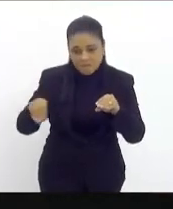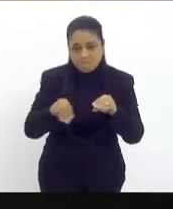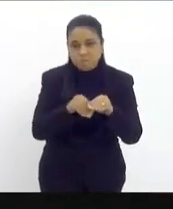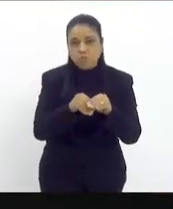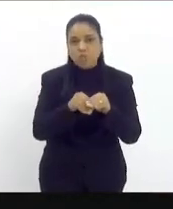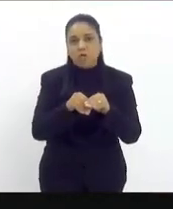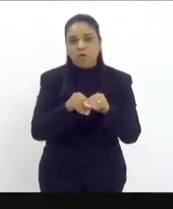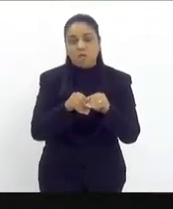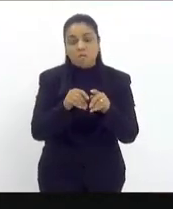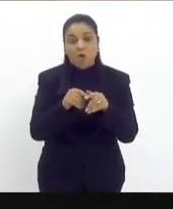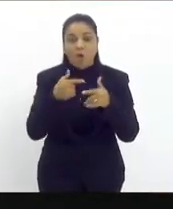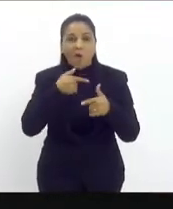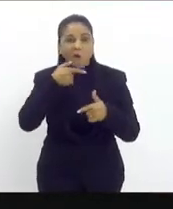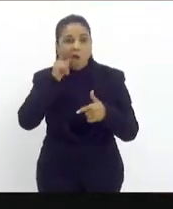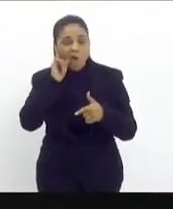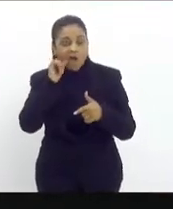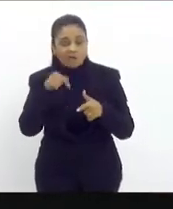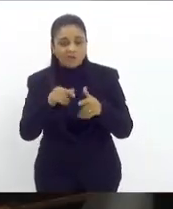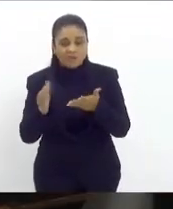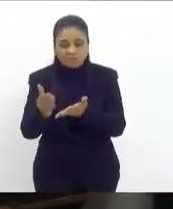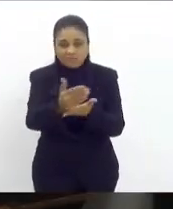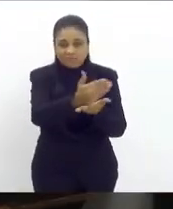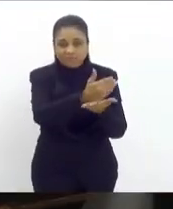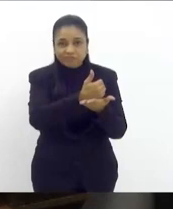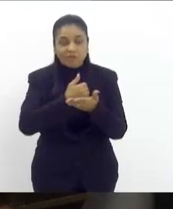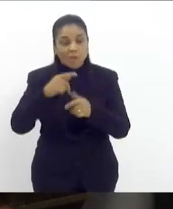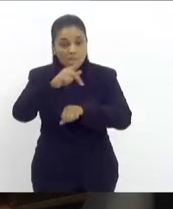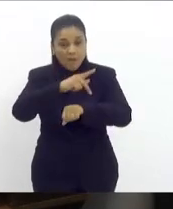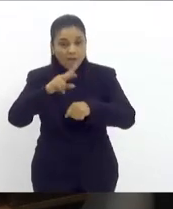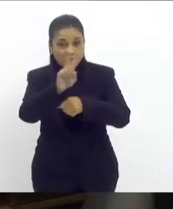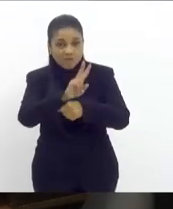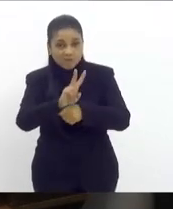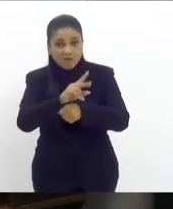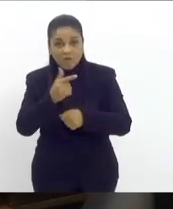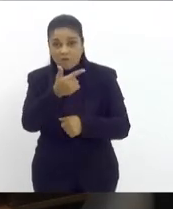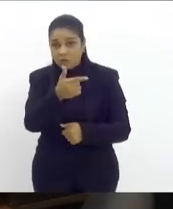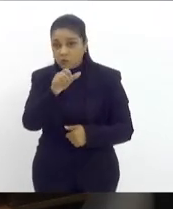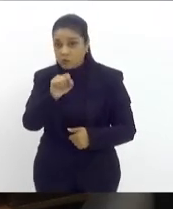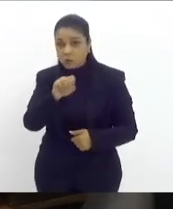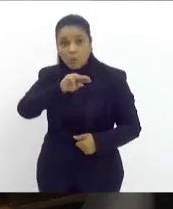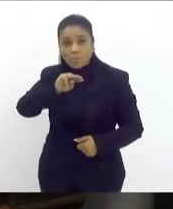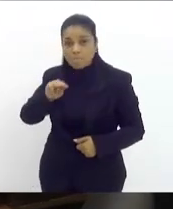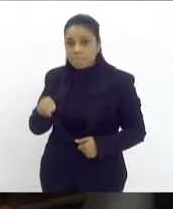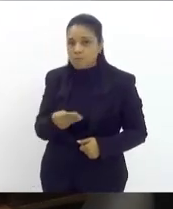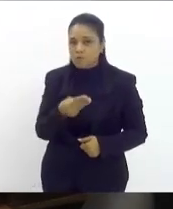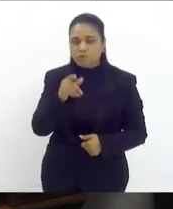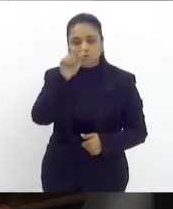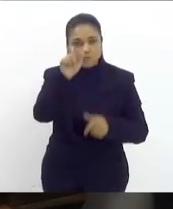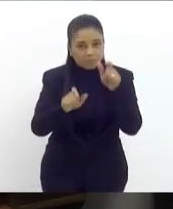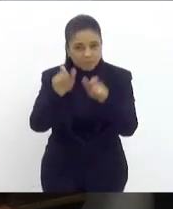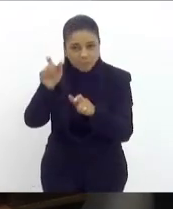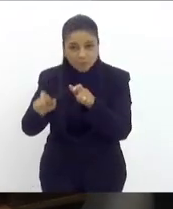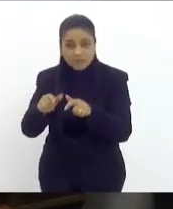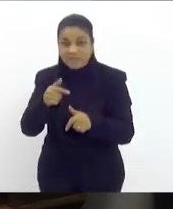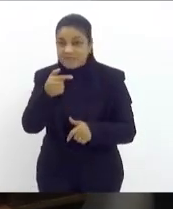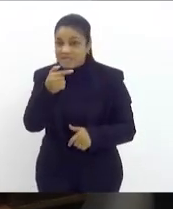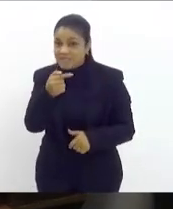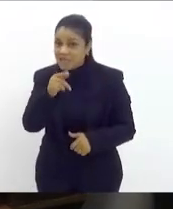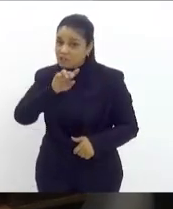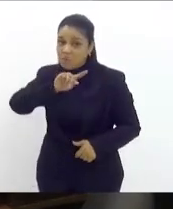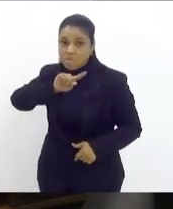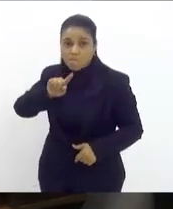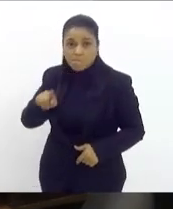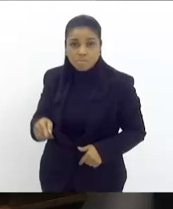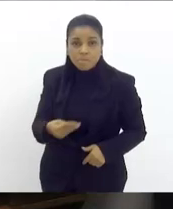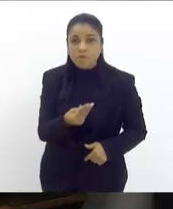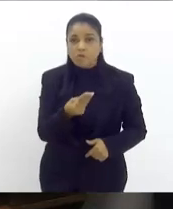eu vi uma matéria um levantamento feito a Venezuela é um país de 28 milhões de pessoas 7 milhões de pessoas saíram da